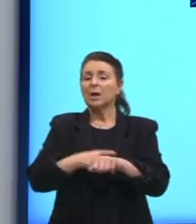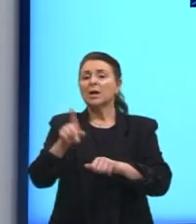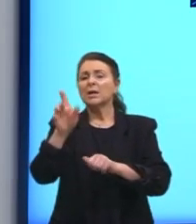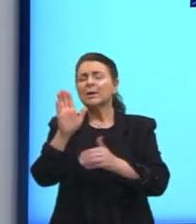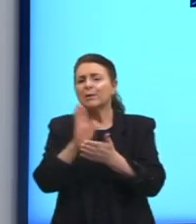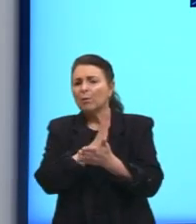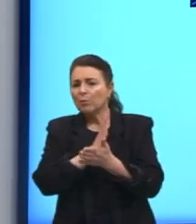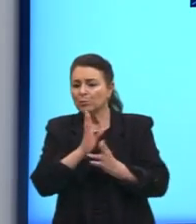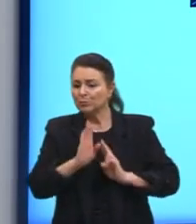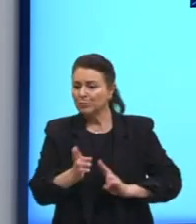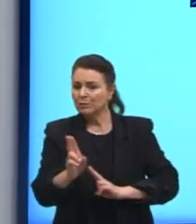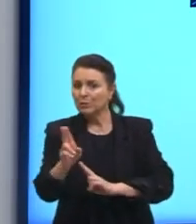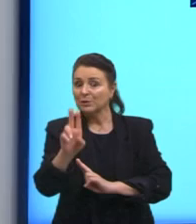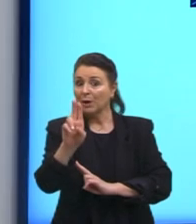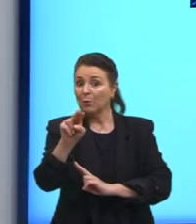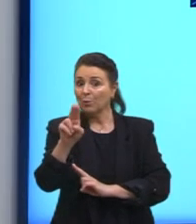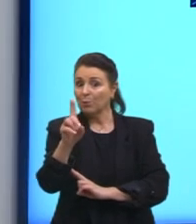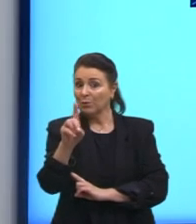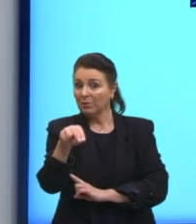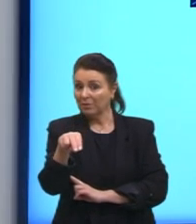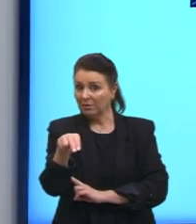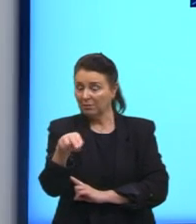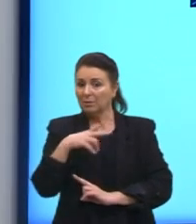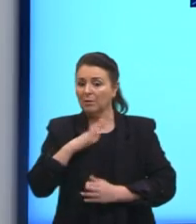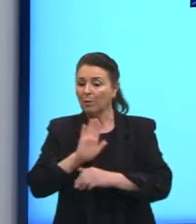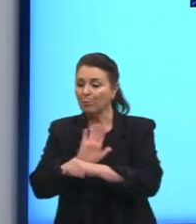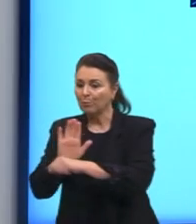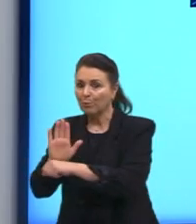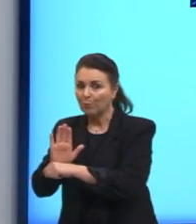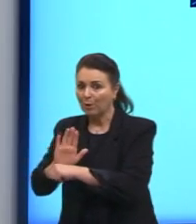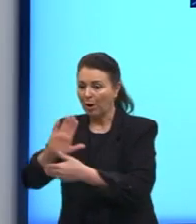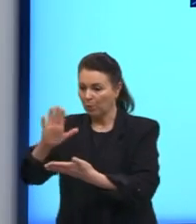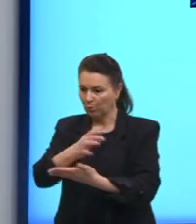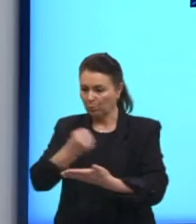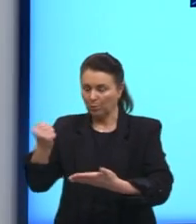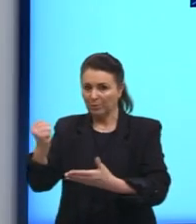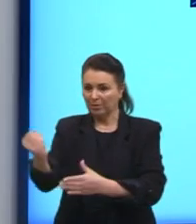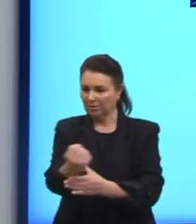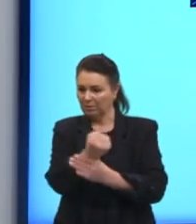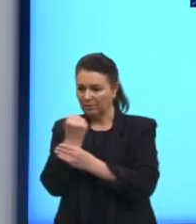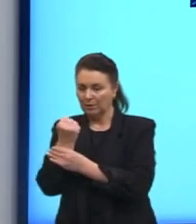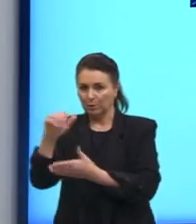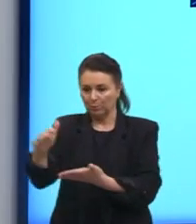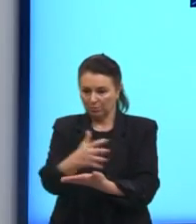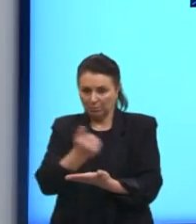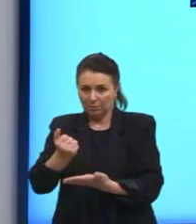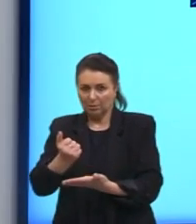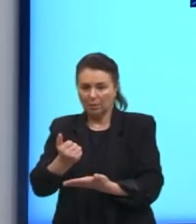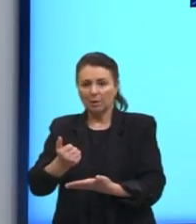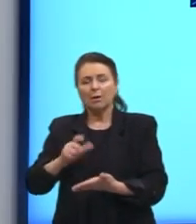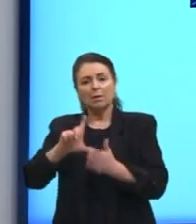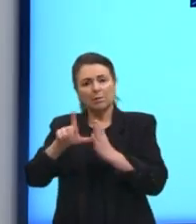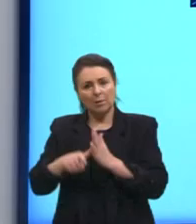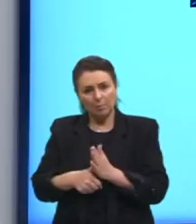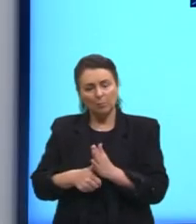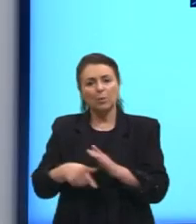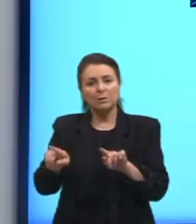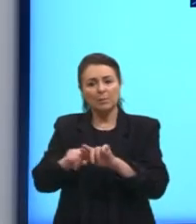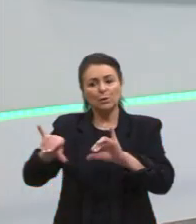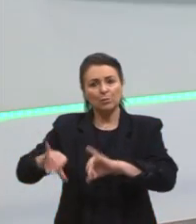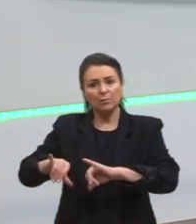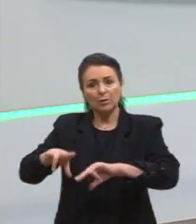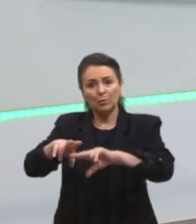UDN, que alimentaram o golpe, defenderam o golpe, eles acabaram depois sofrendo com a perseguição,